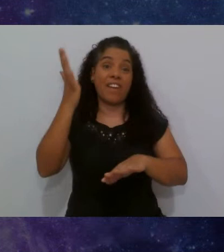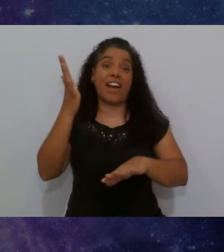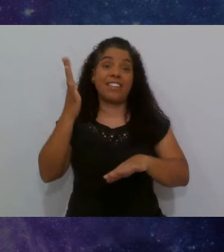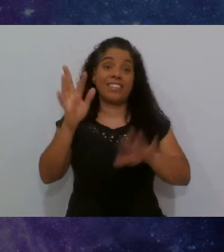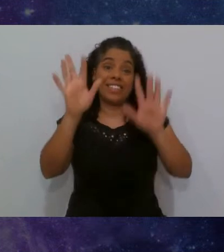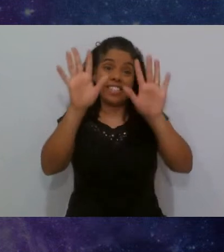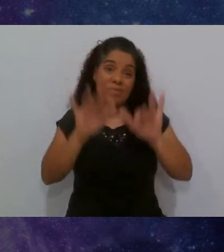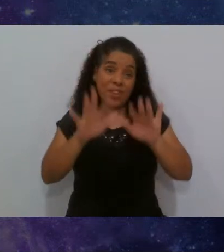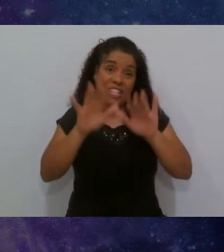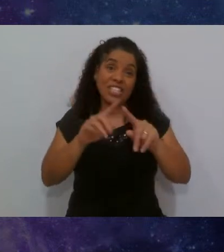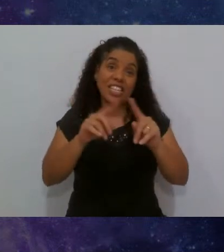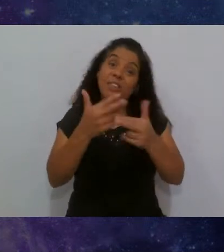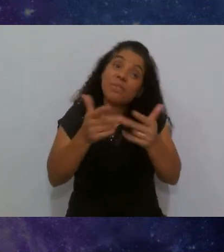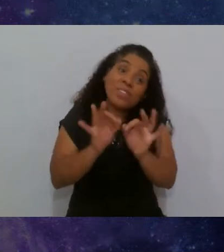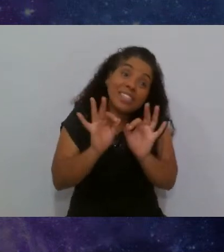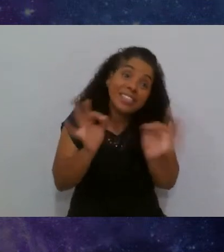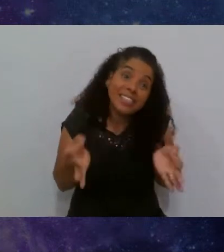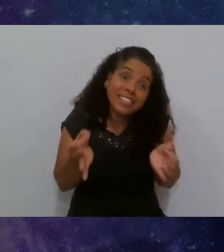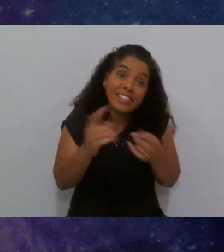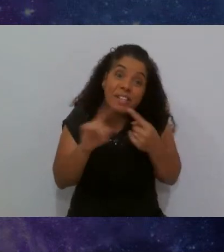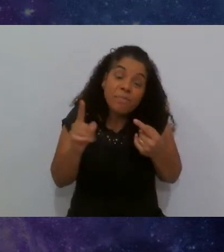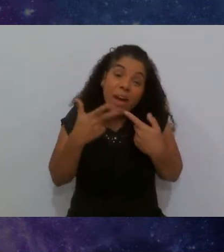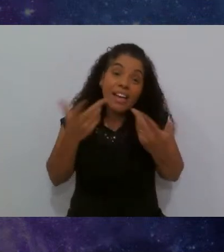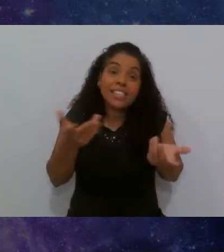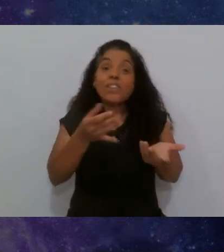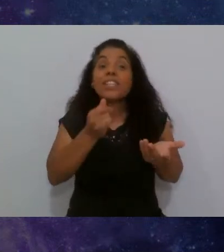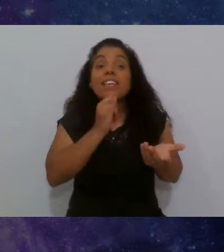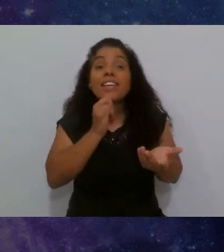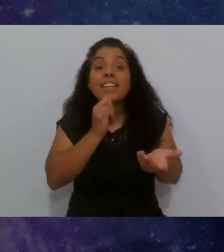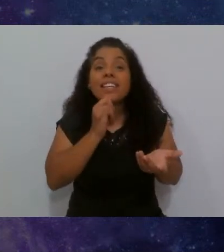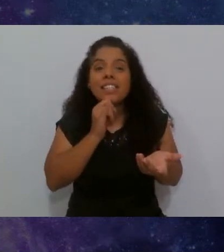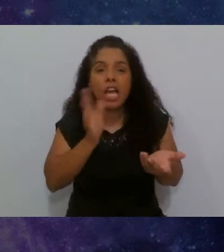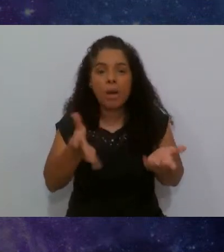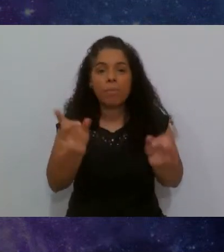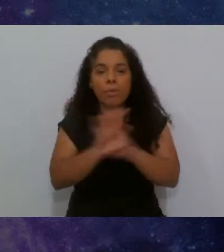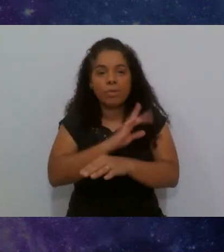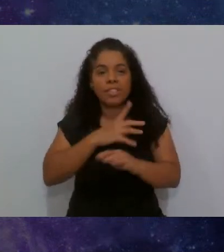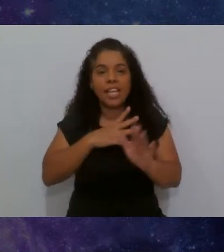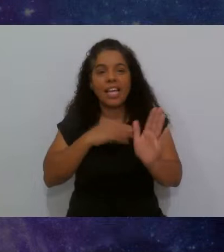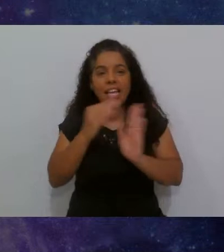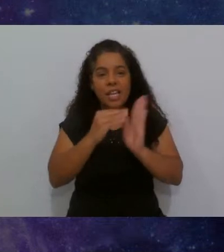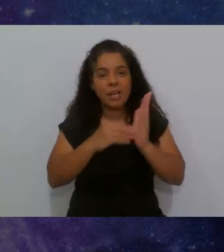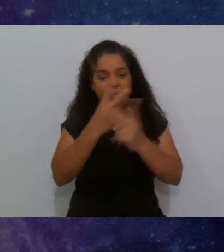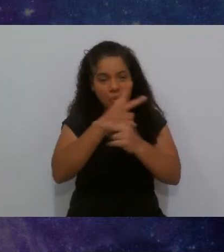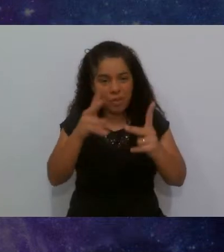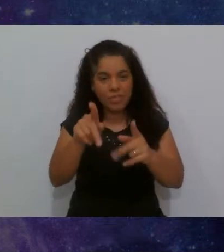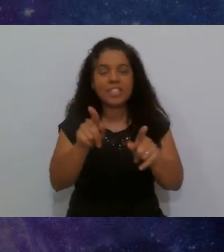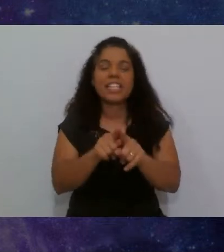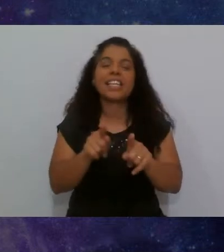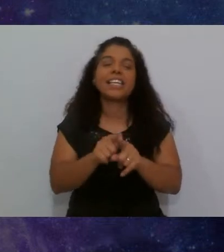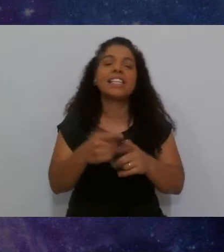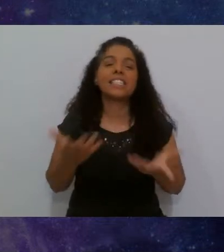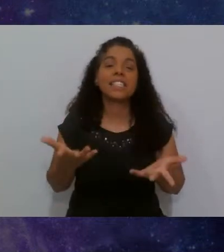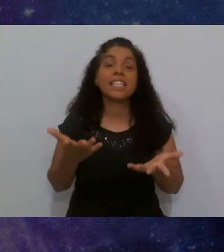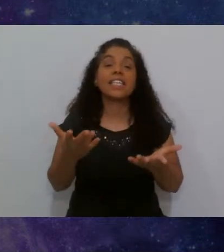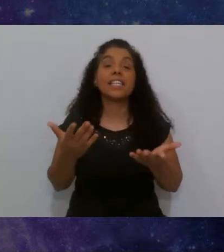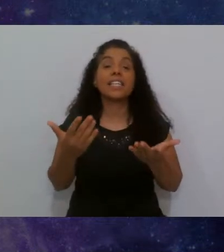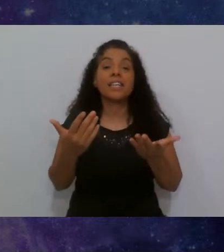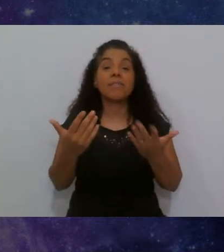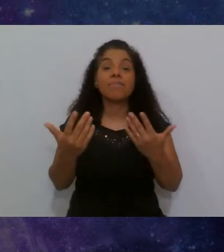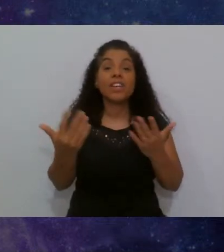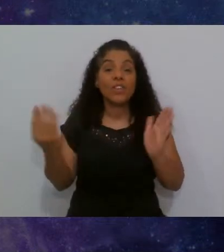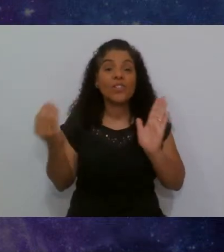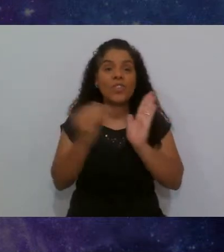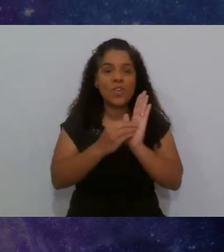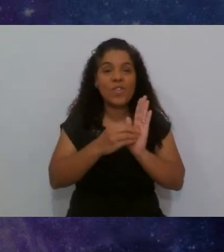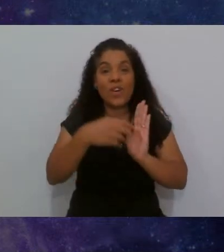uma coisa simples, mas eu dei exemplos aí para vocês e no post